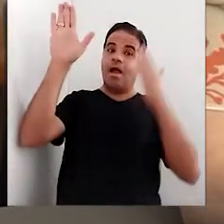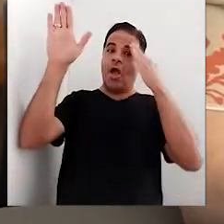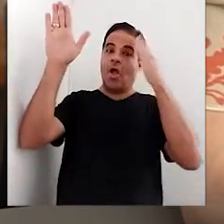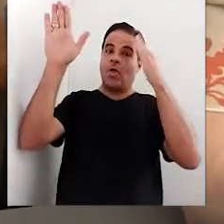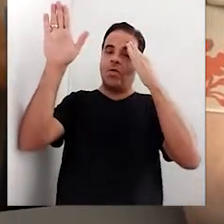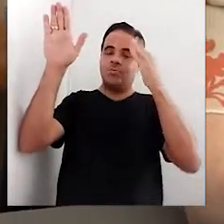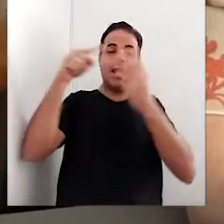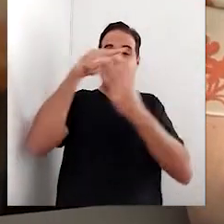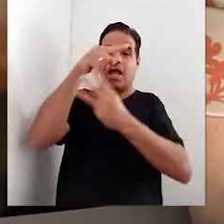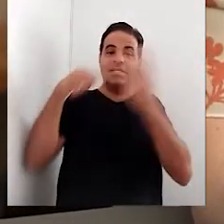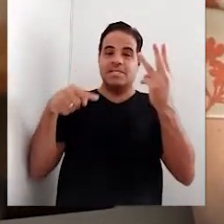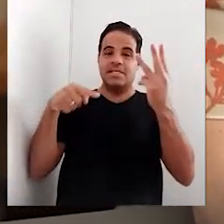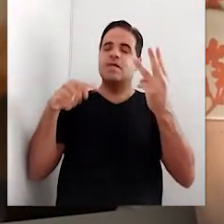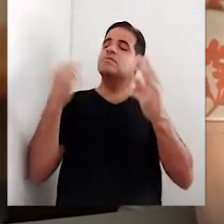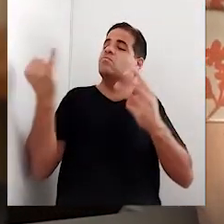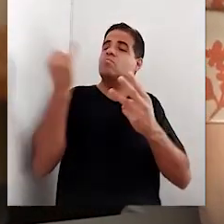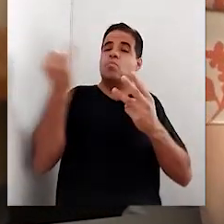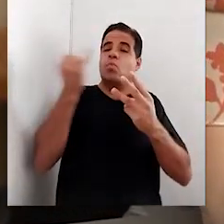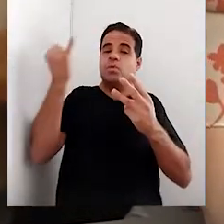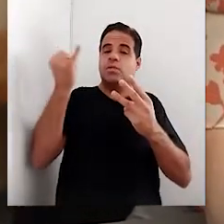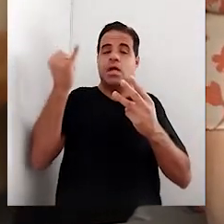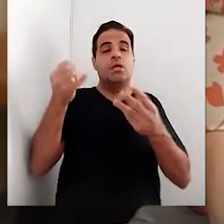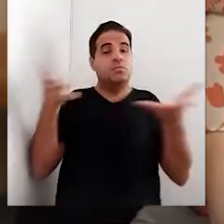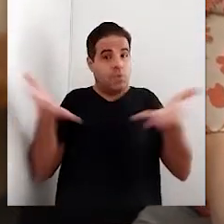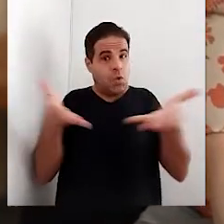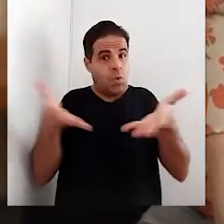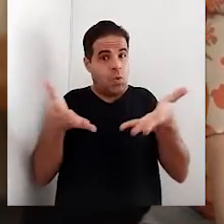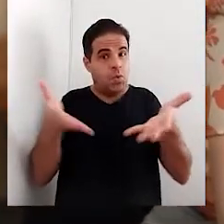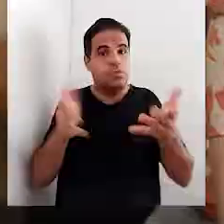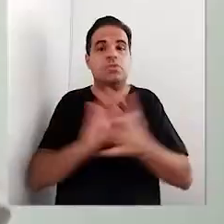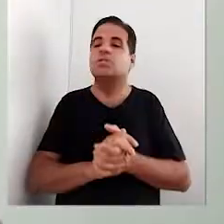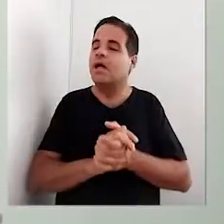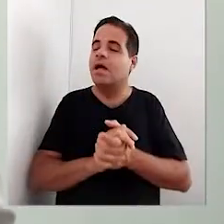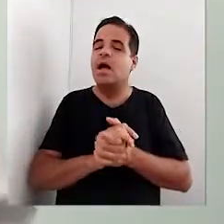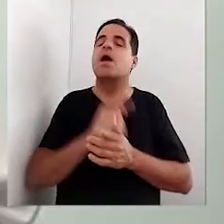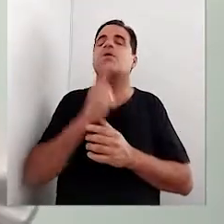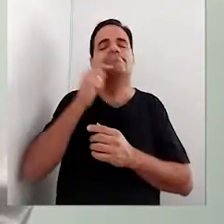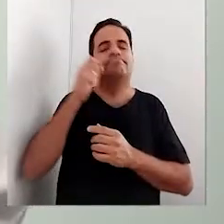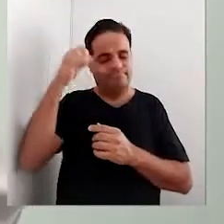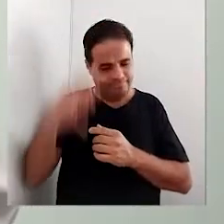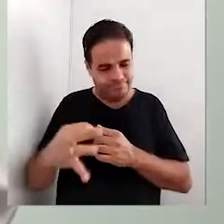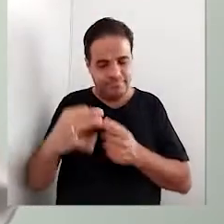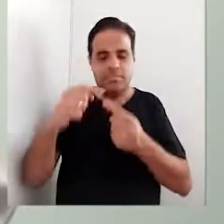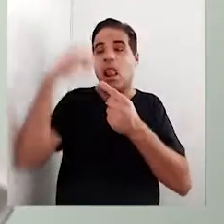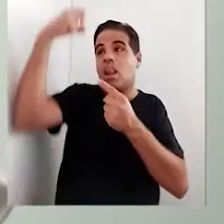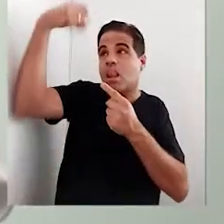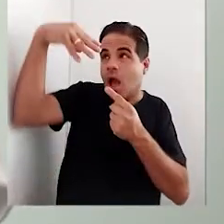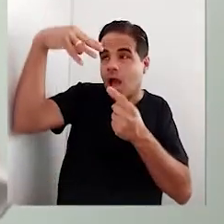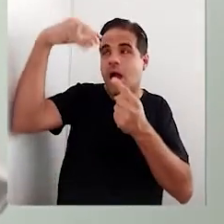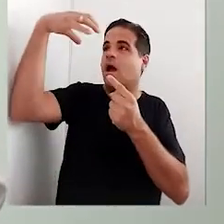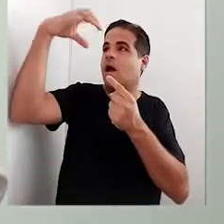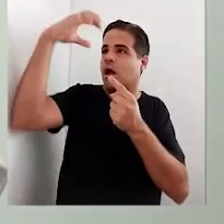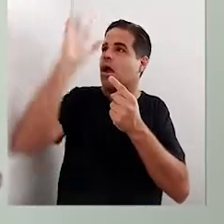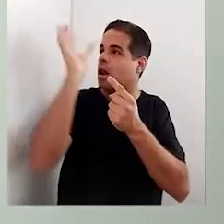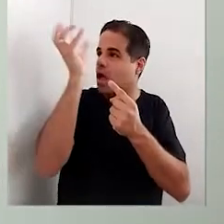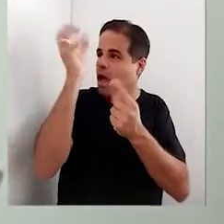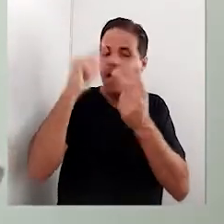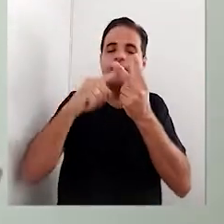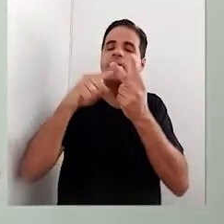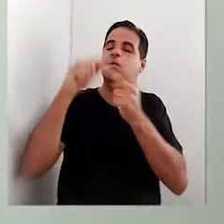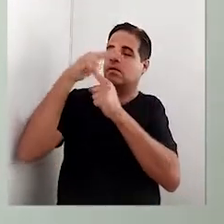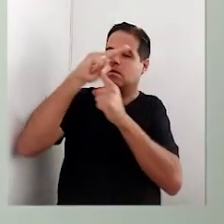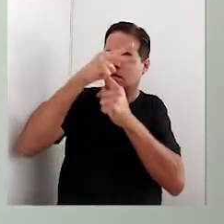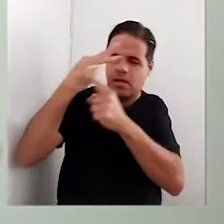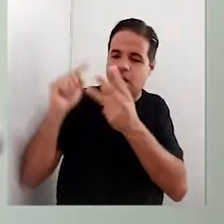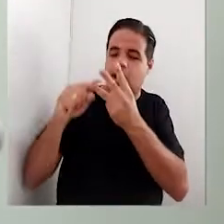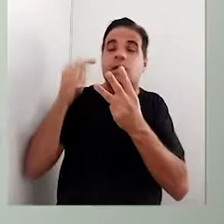eu sei. As três invenções são muito importantes para os tempos atuais. Isso mesmo. A lâmpada, o helicóptero e o telefone, como nós